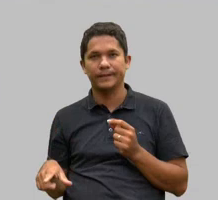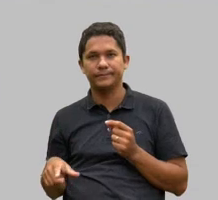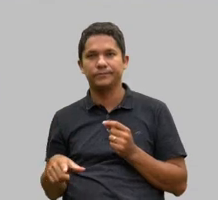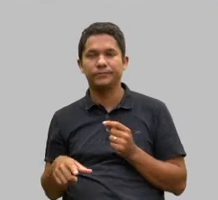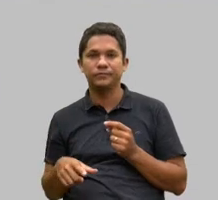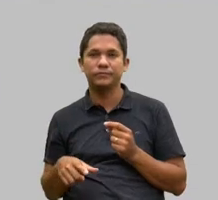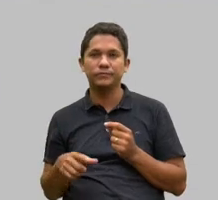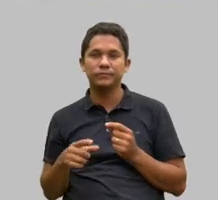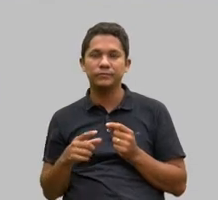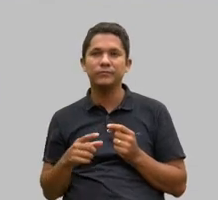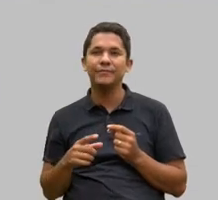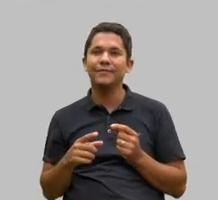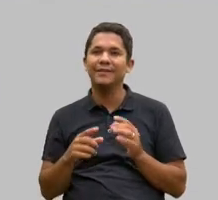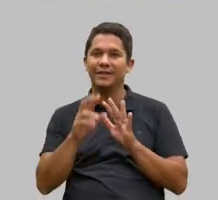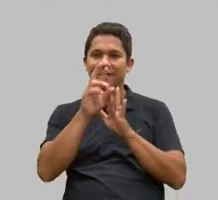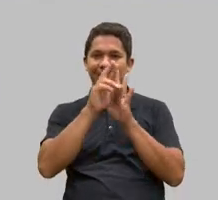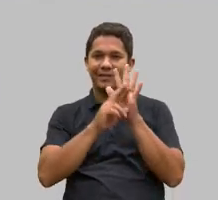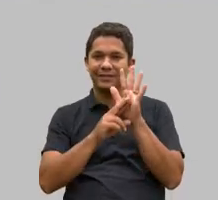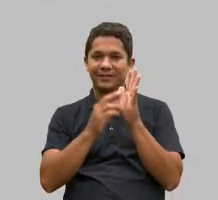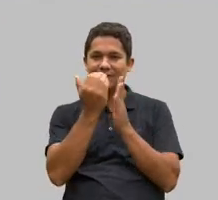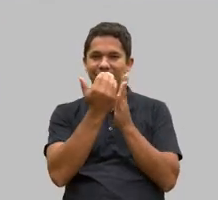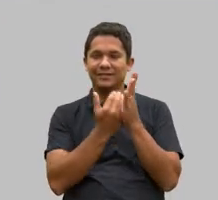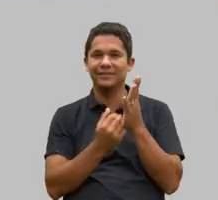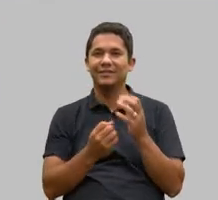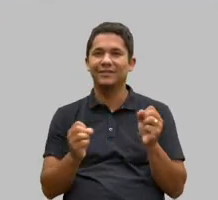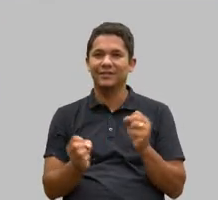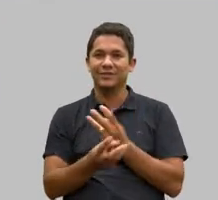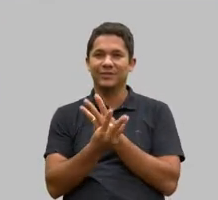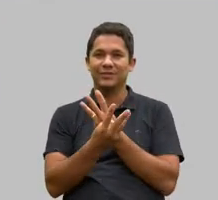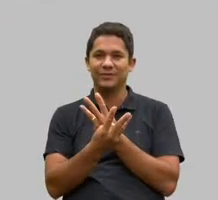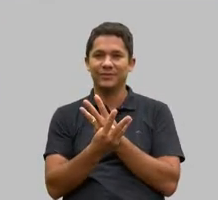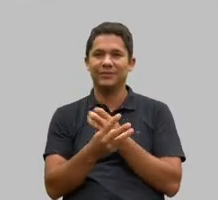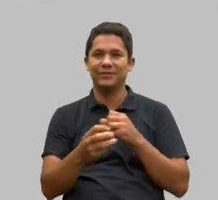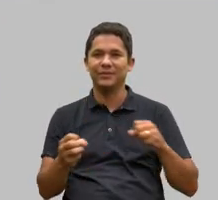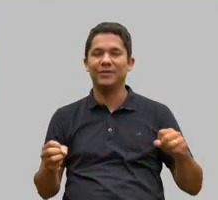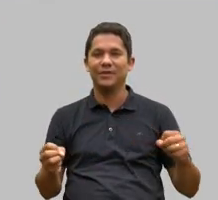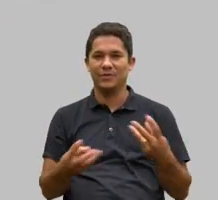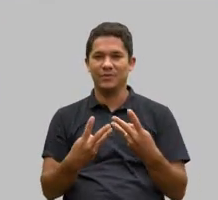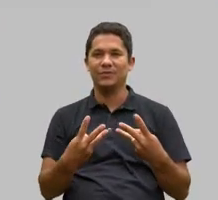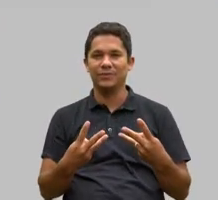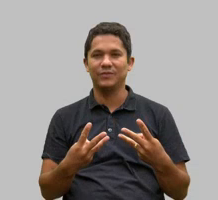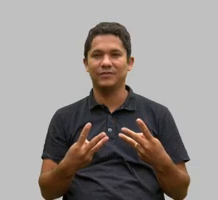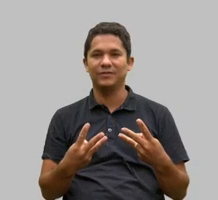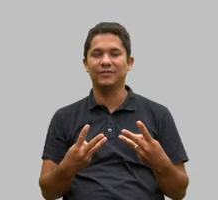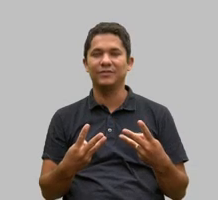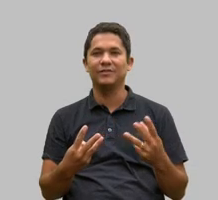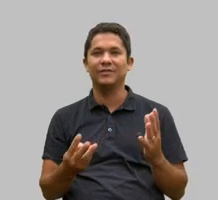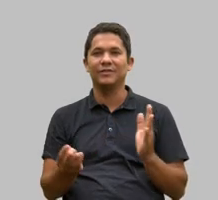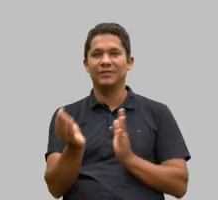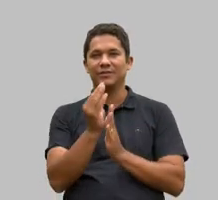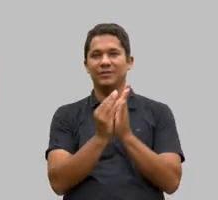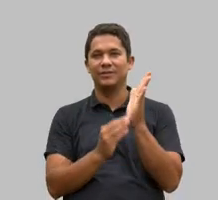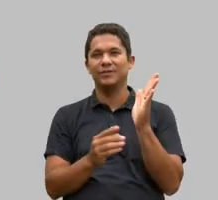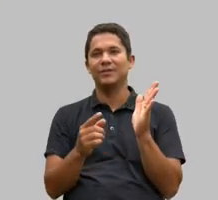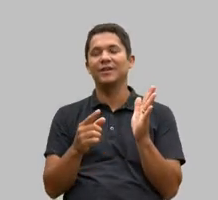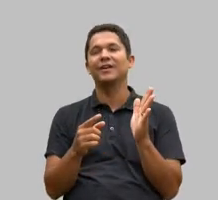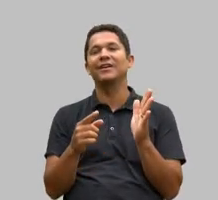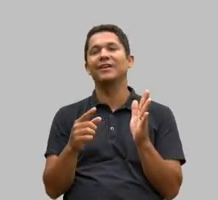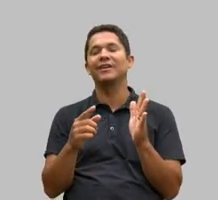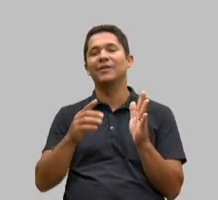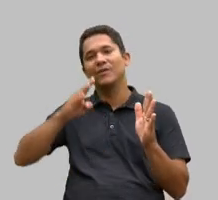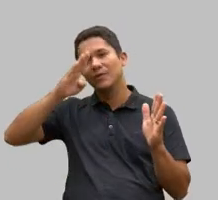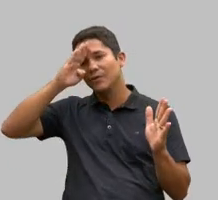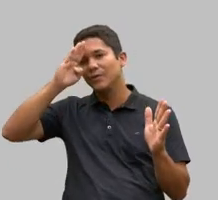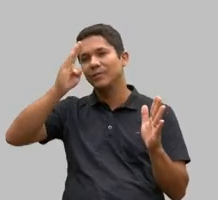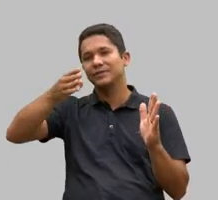Os relatórios das Nações Unidas lançaram, no ano de 2015, os Objetivos de Desenvolvimento Sustentável.